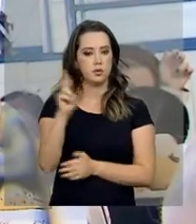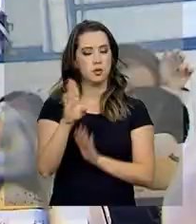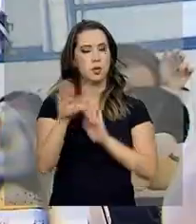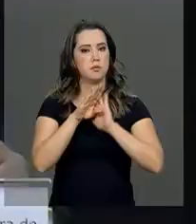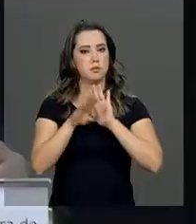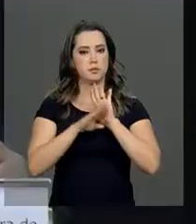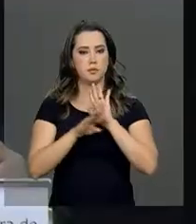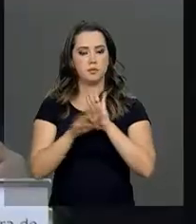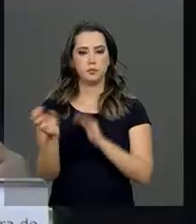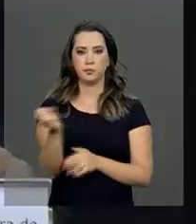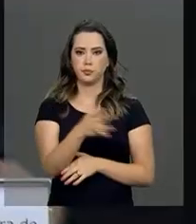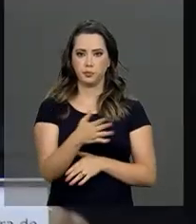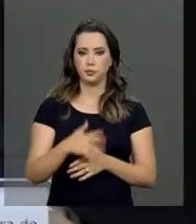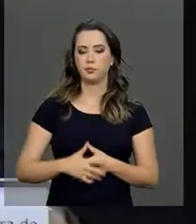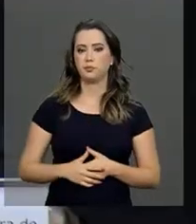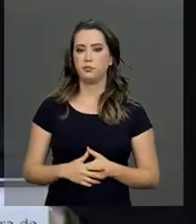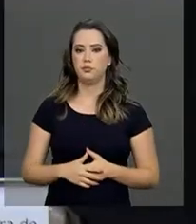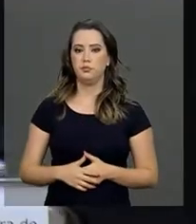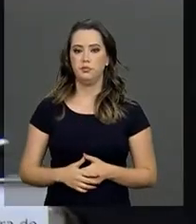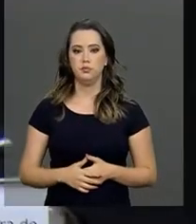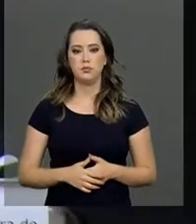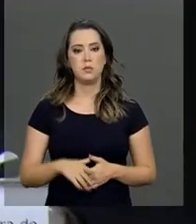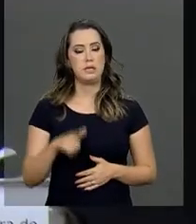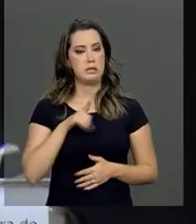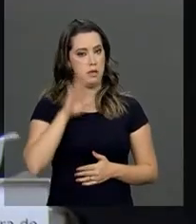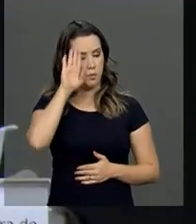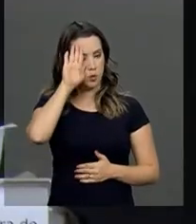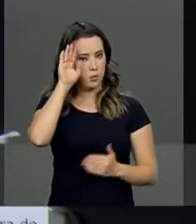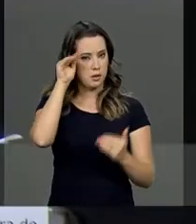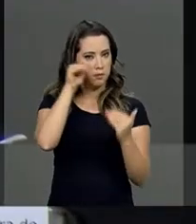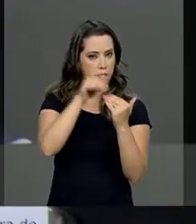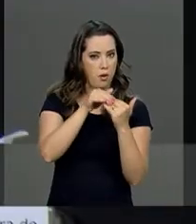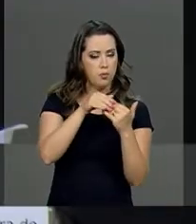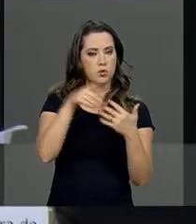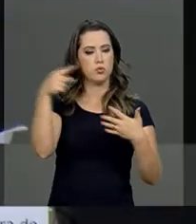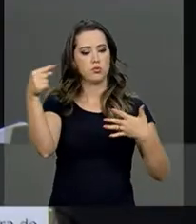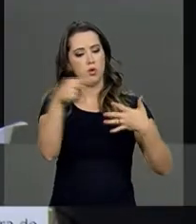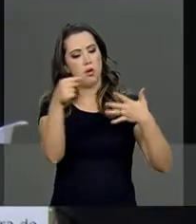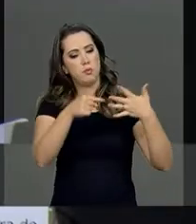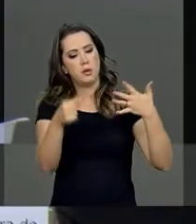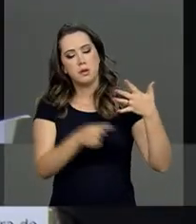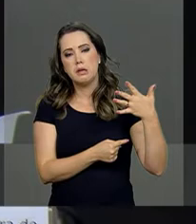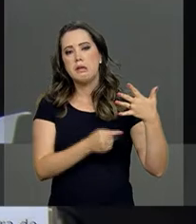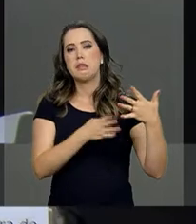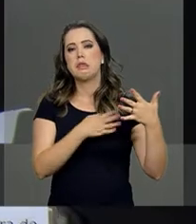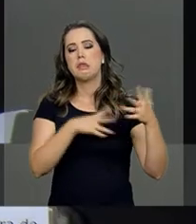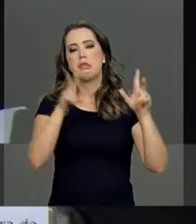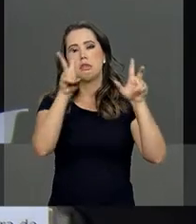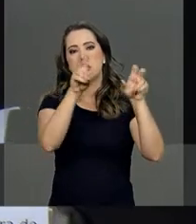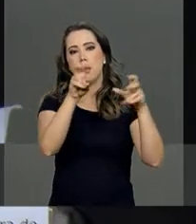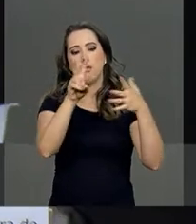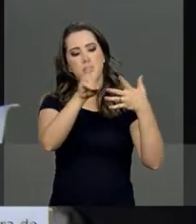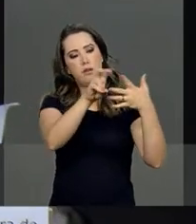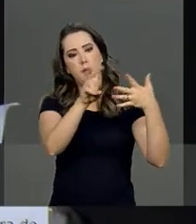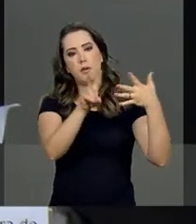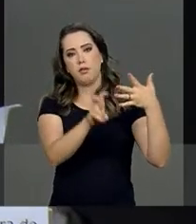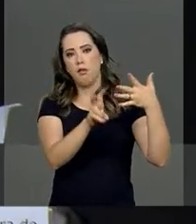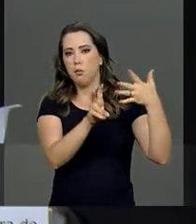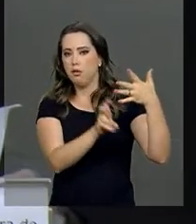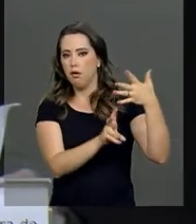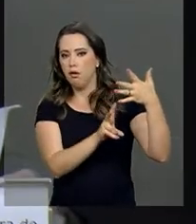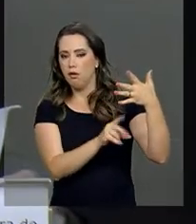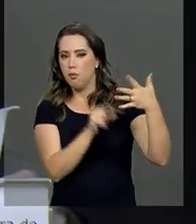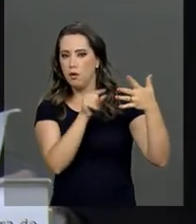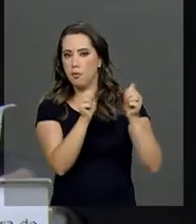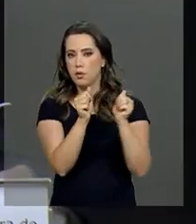escolhidos. As linhas temáticas prioritárias eleitas pelo Ministério da Educação junto com o Ministério da Ciência e